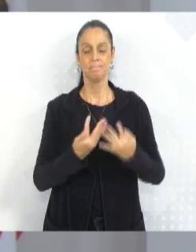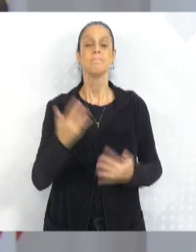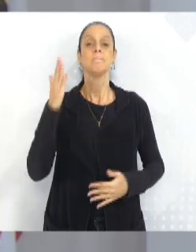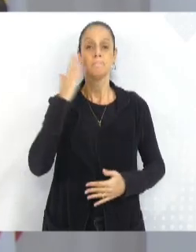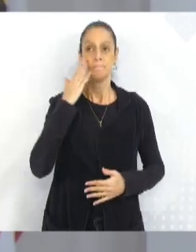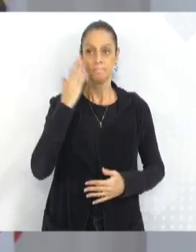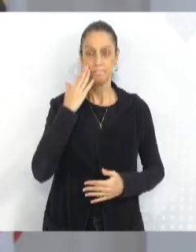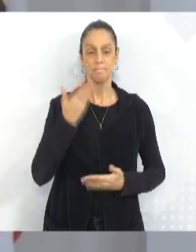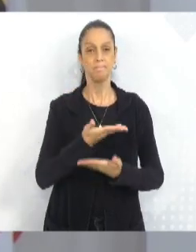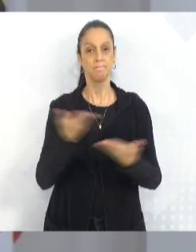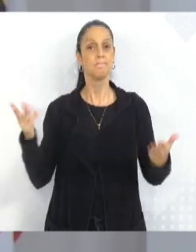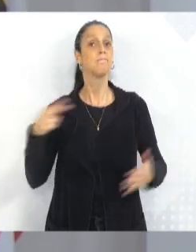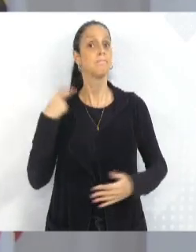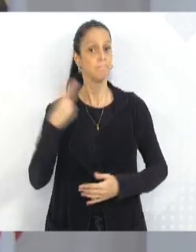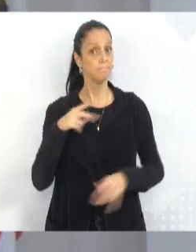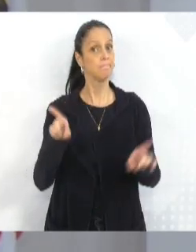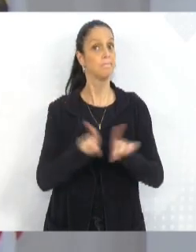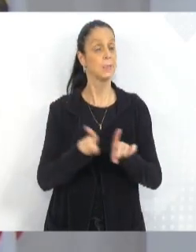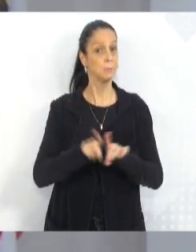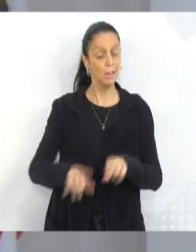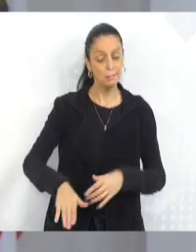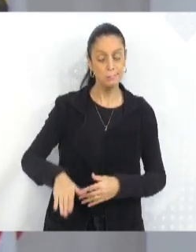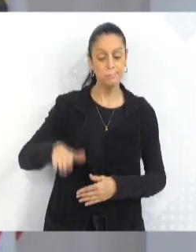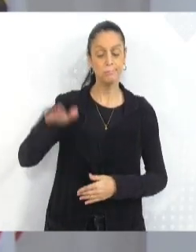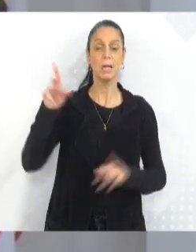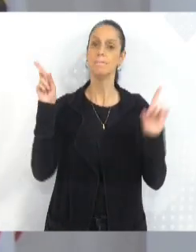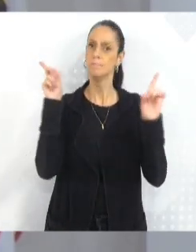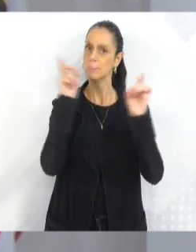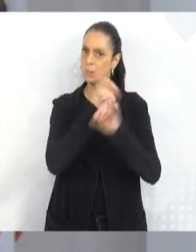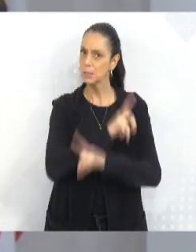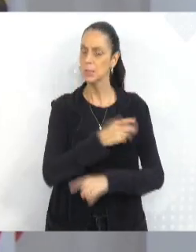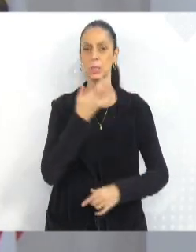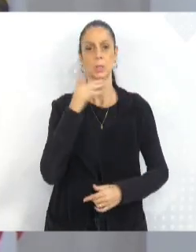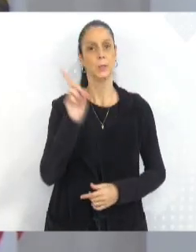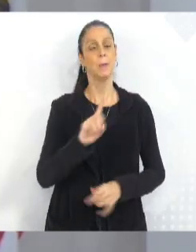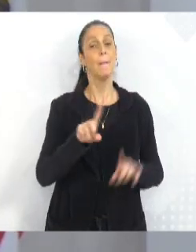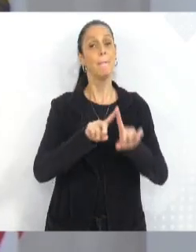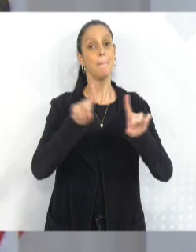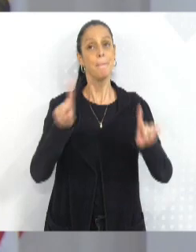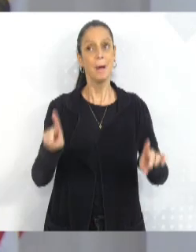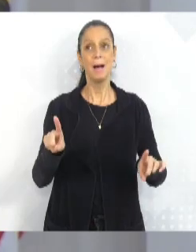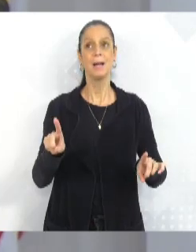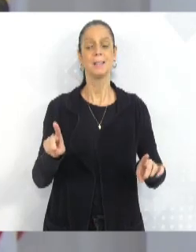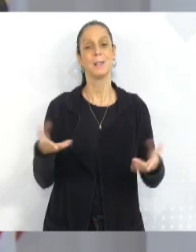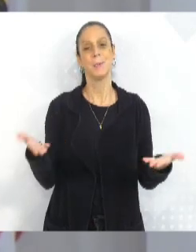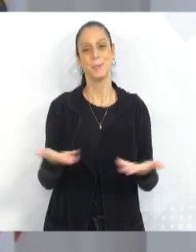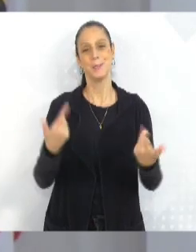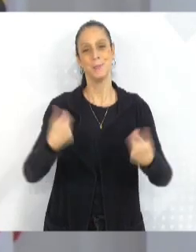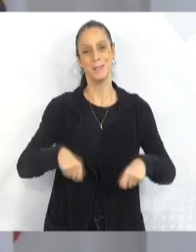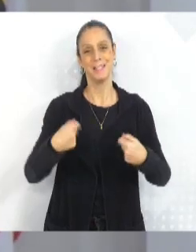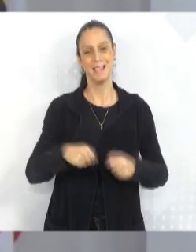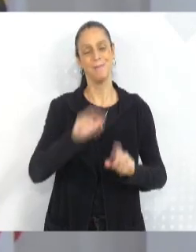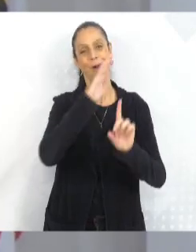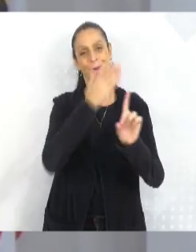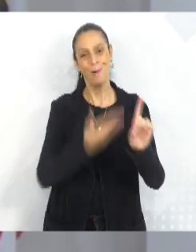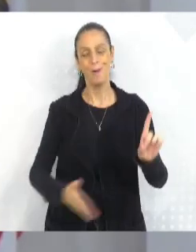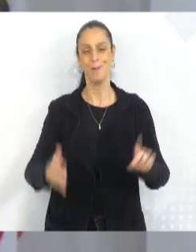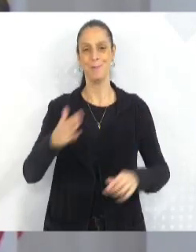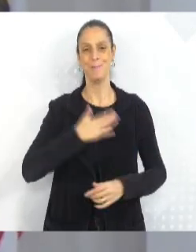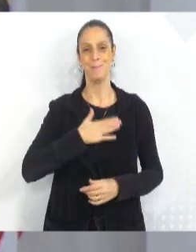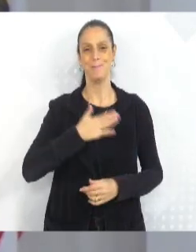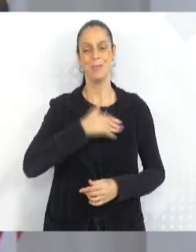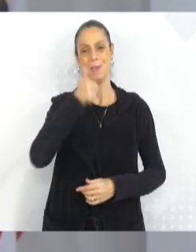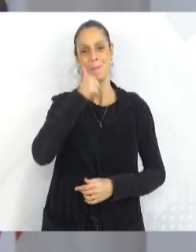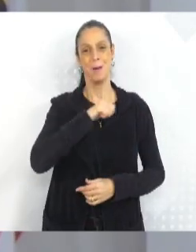dos vereadores que aqui estão também passaram dificuldades, tiveram dificuldades, mas eu não poderia deixar passar esse momento. Que